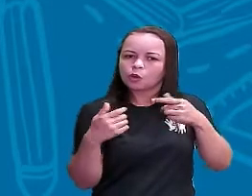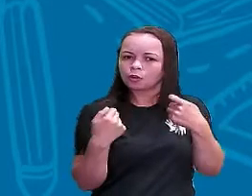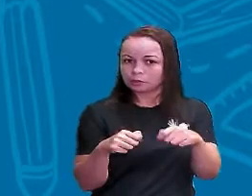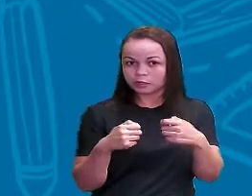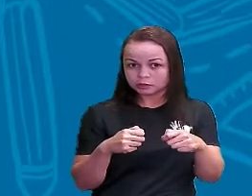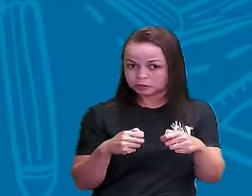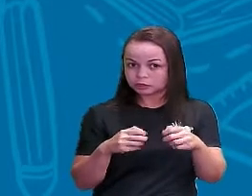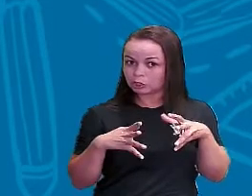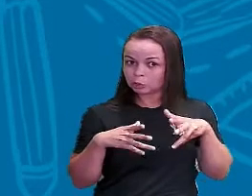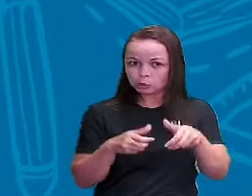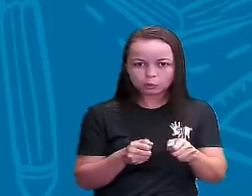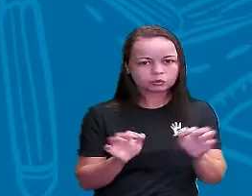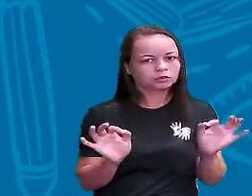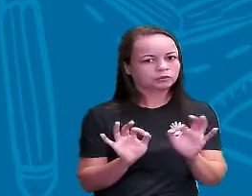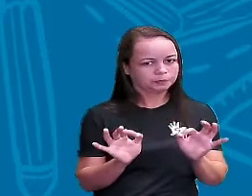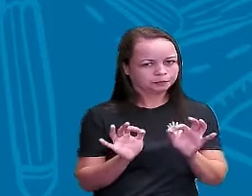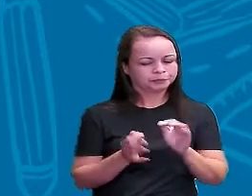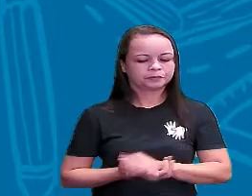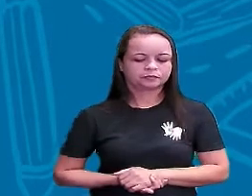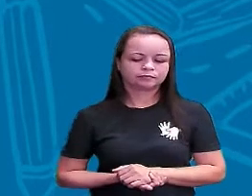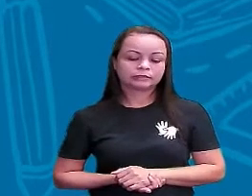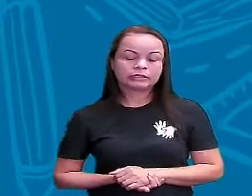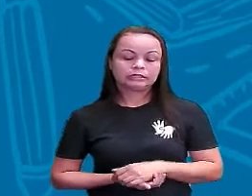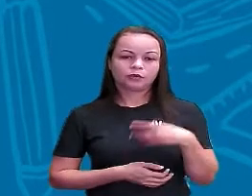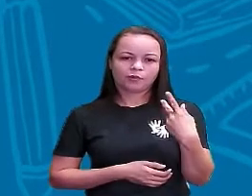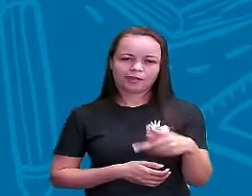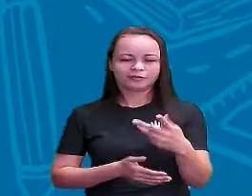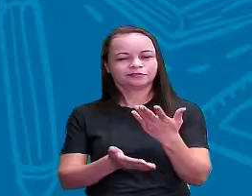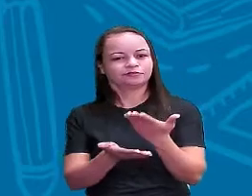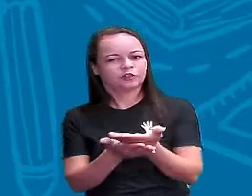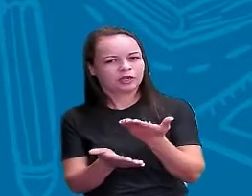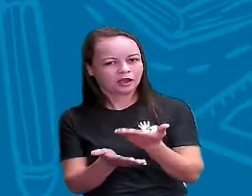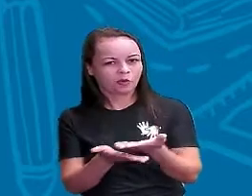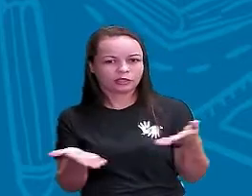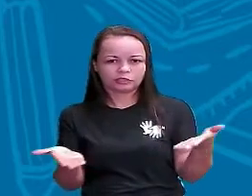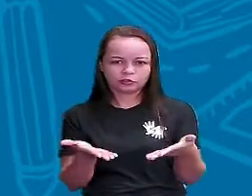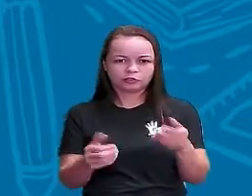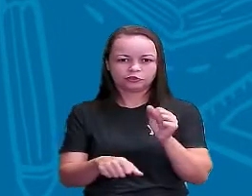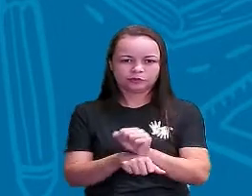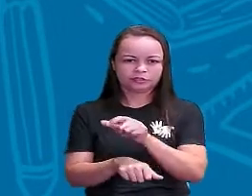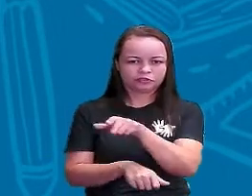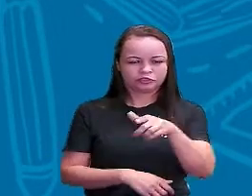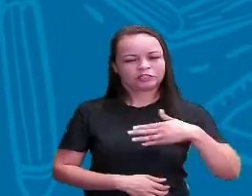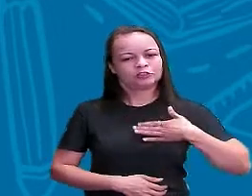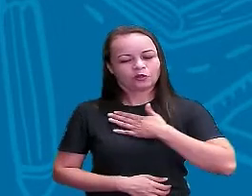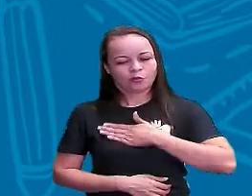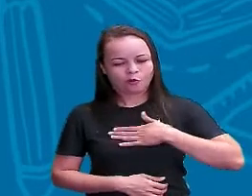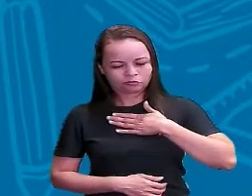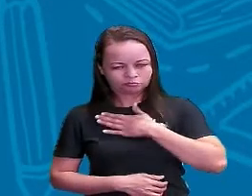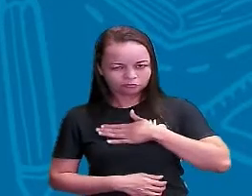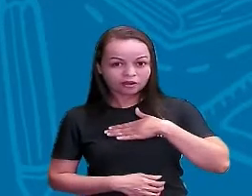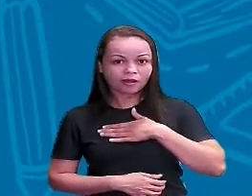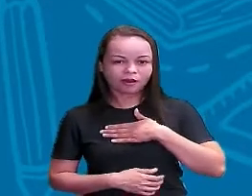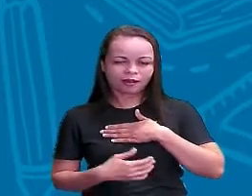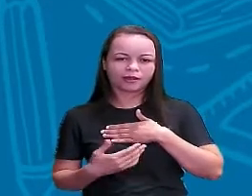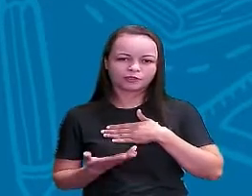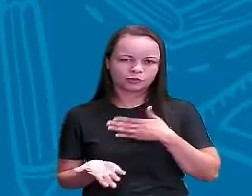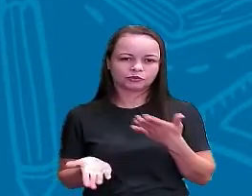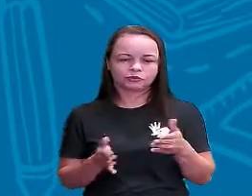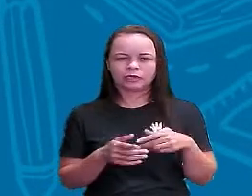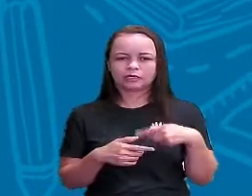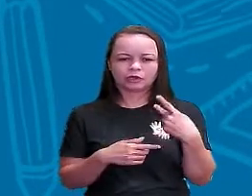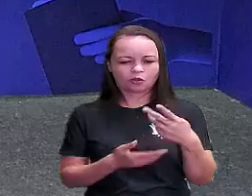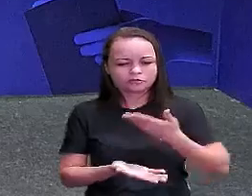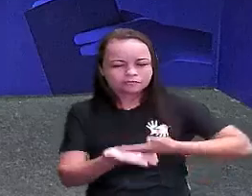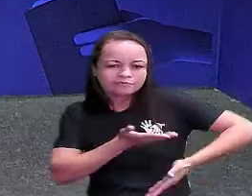Certo? Então pessoal Essa foi a nossa aula Espero que vocês Tenham gostado Bastante Da nossa